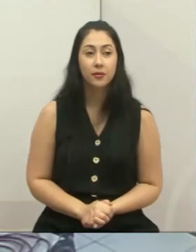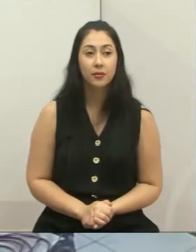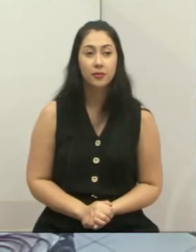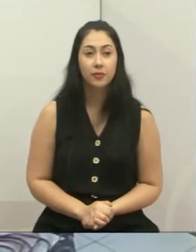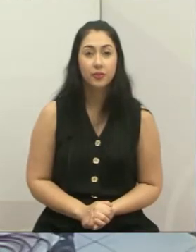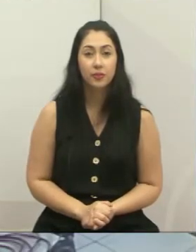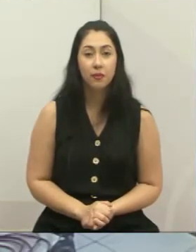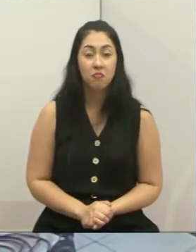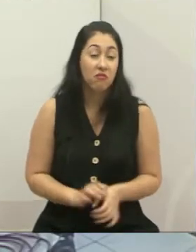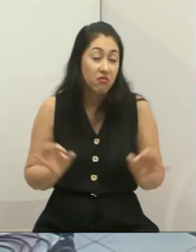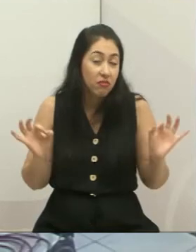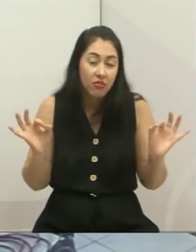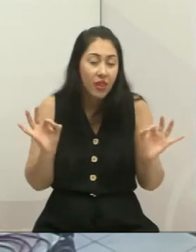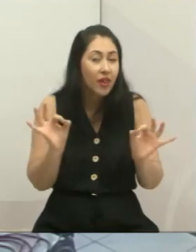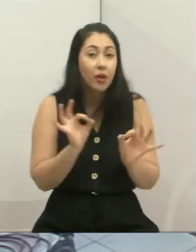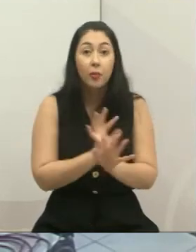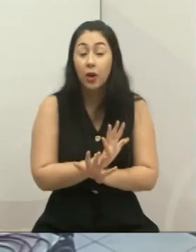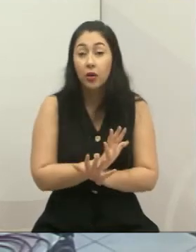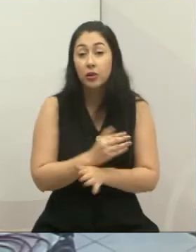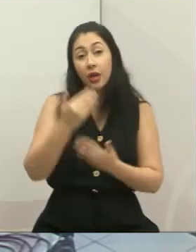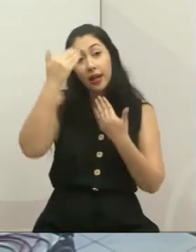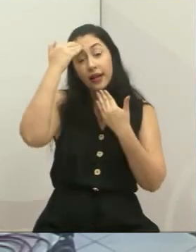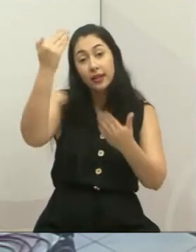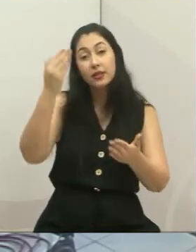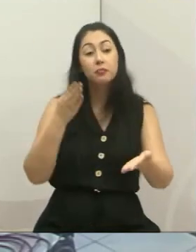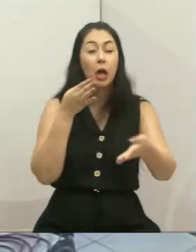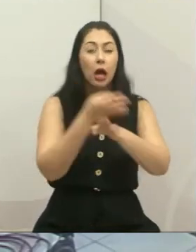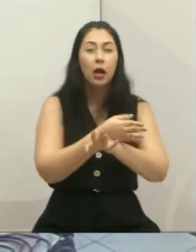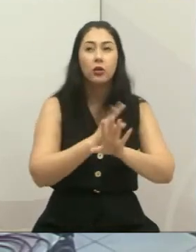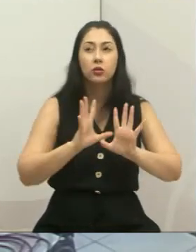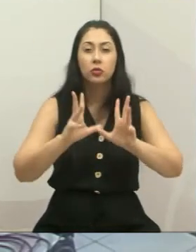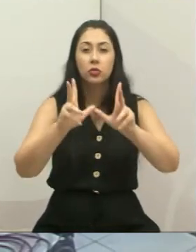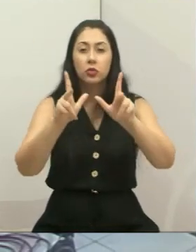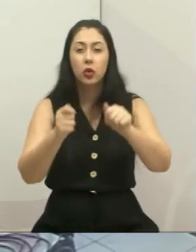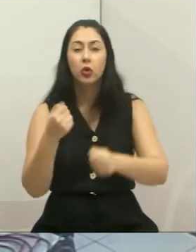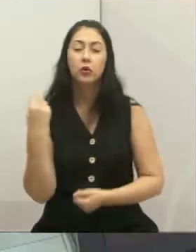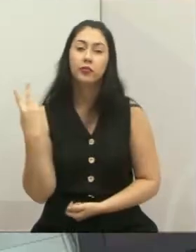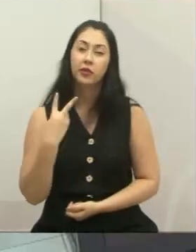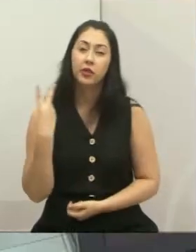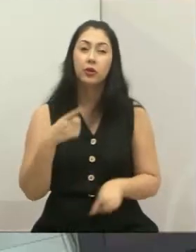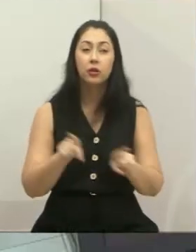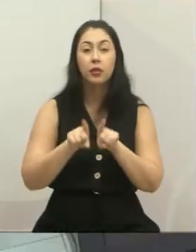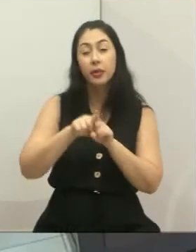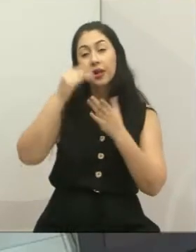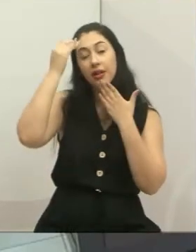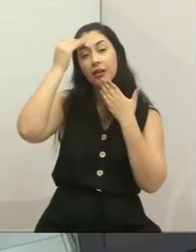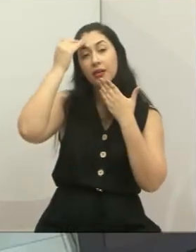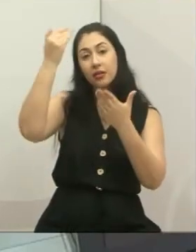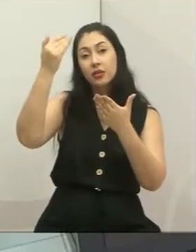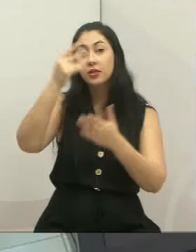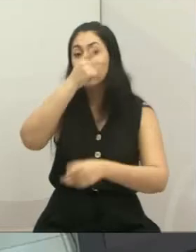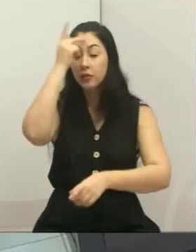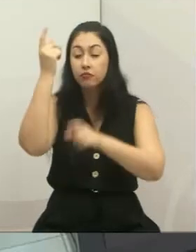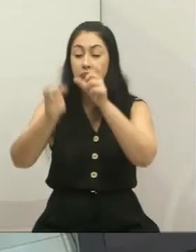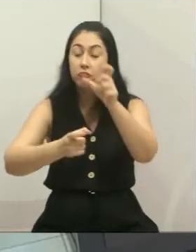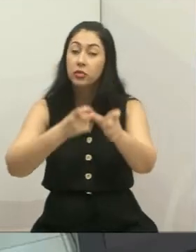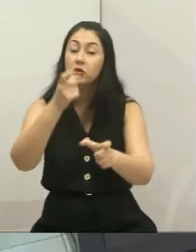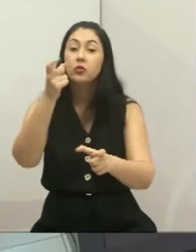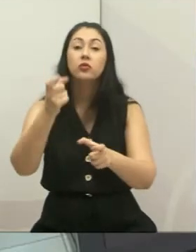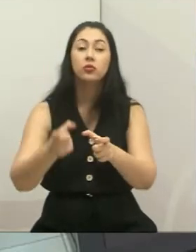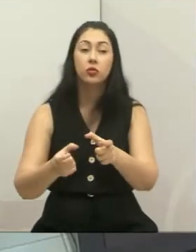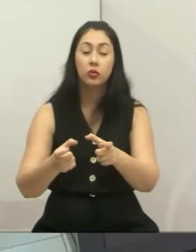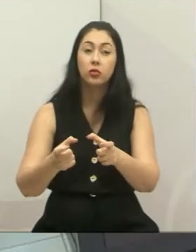Não havendo mais matéria a ser tratada, agradeço a participação de todos os vereadores. Agradeço a participação